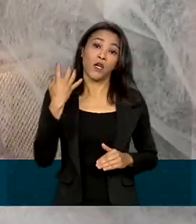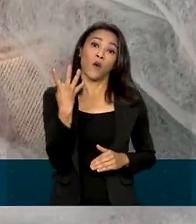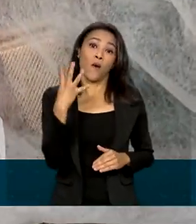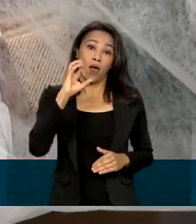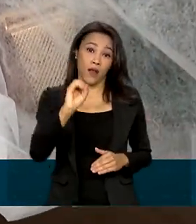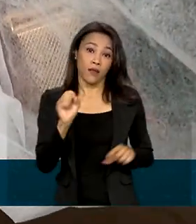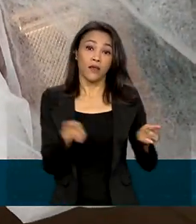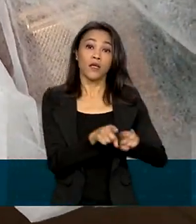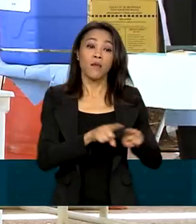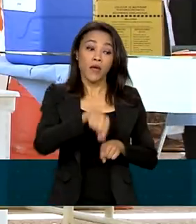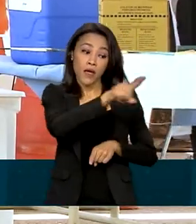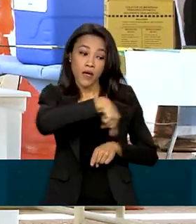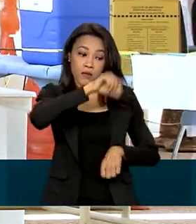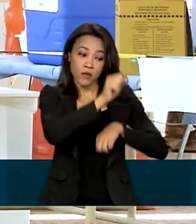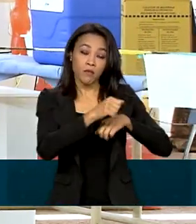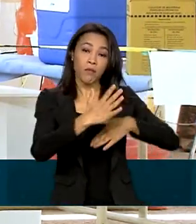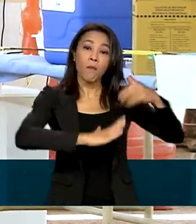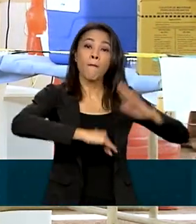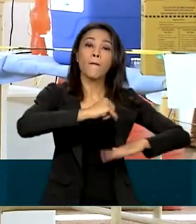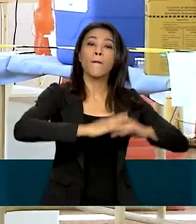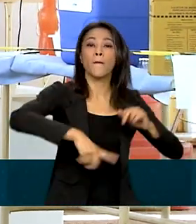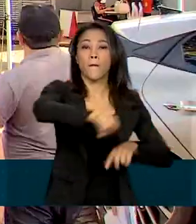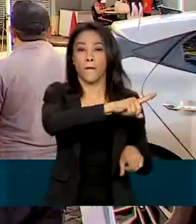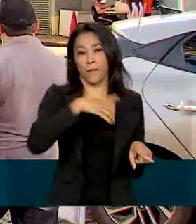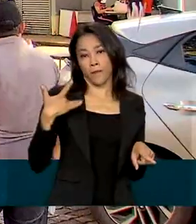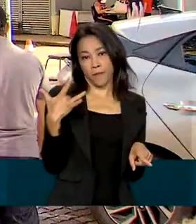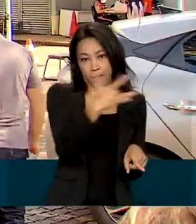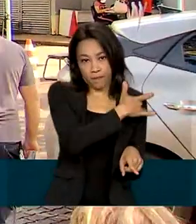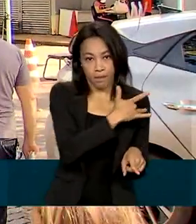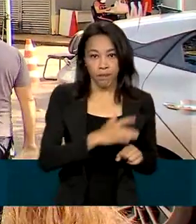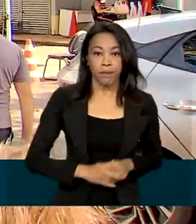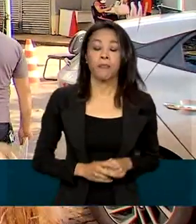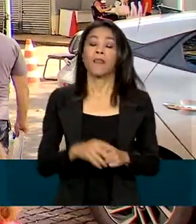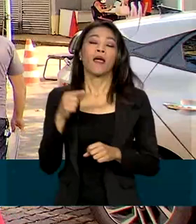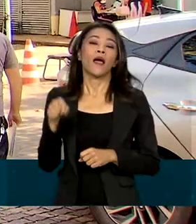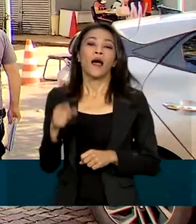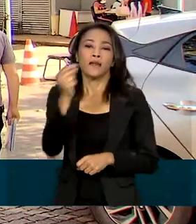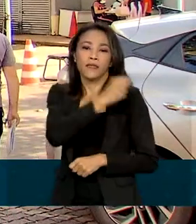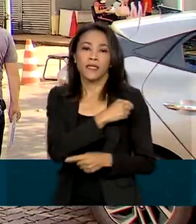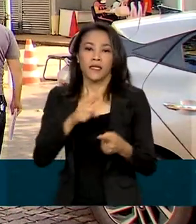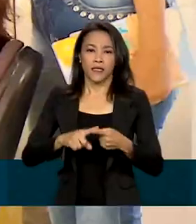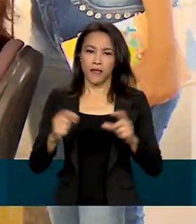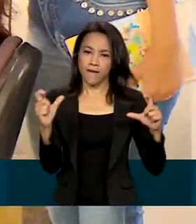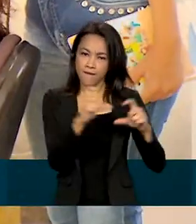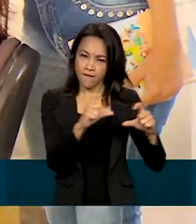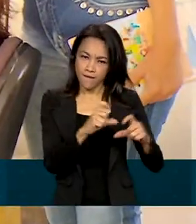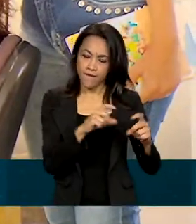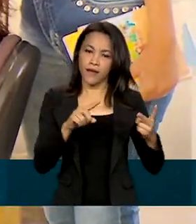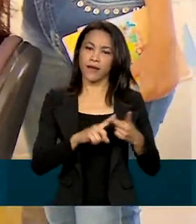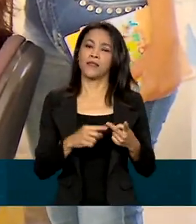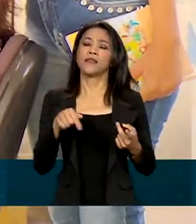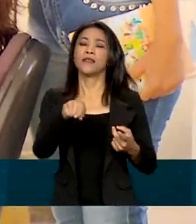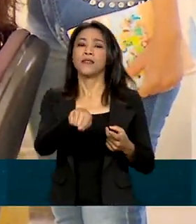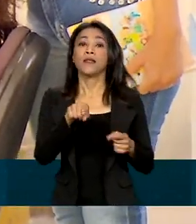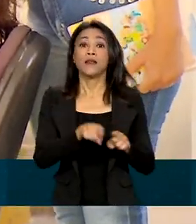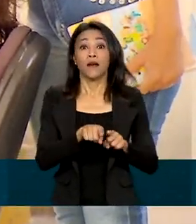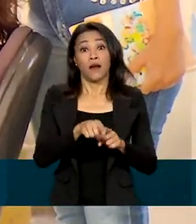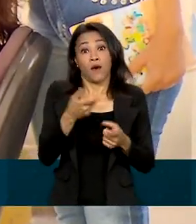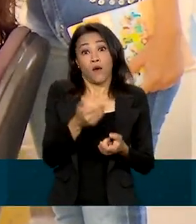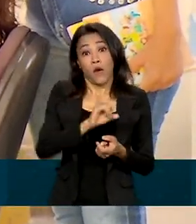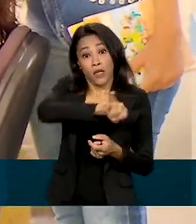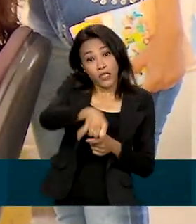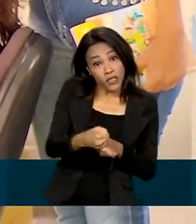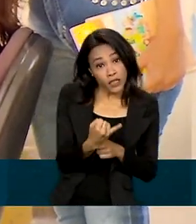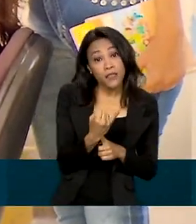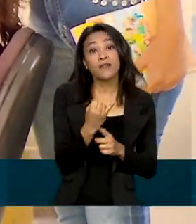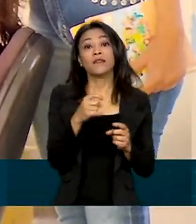profissionais de saúde. As vacinas recomendadas para as doses de reforço são a da Pfizer, a AstraZeneca ou a Janssen, que